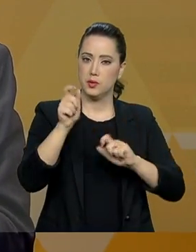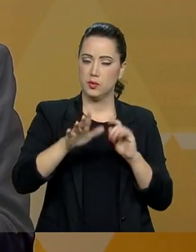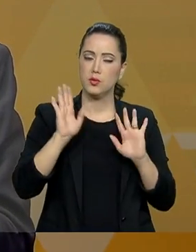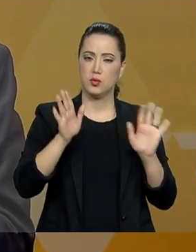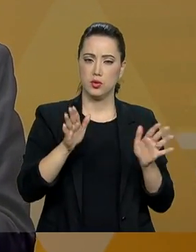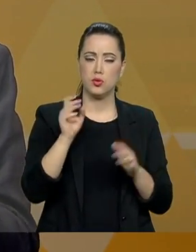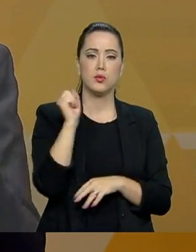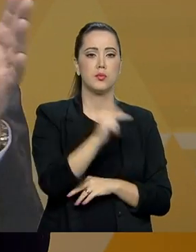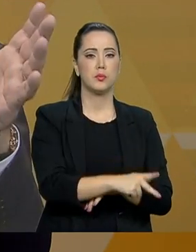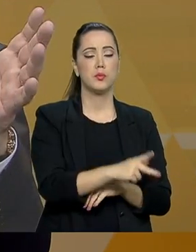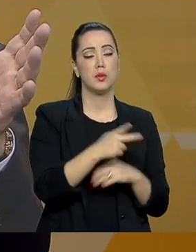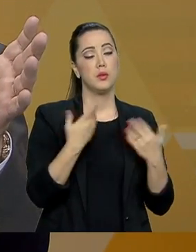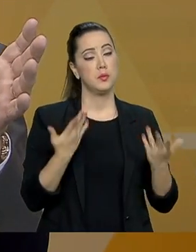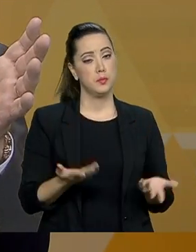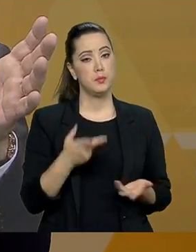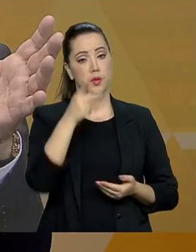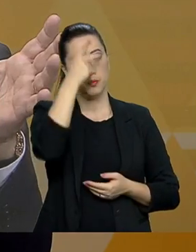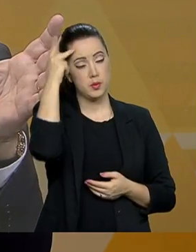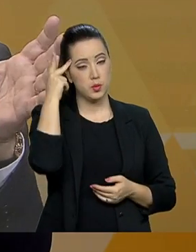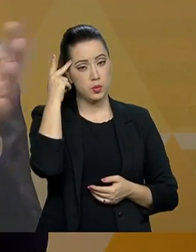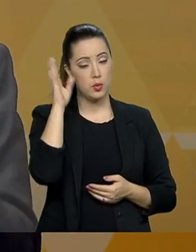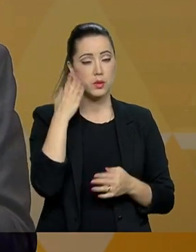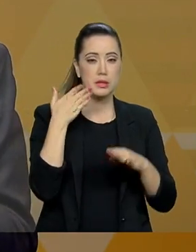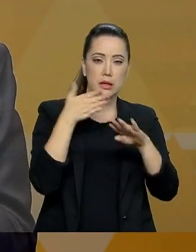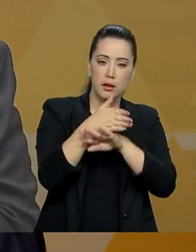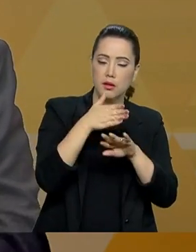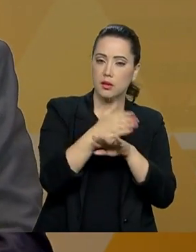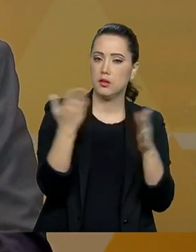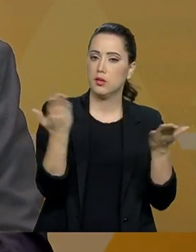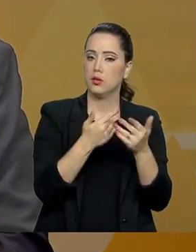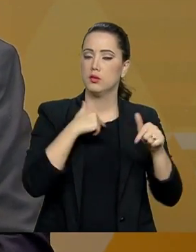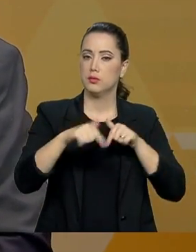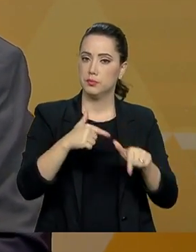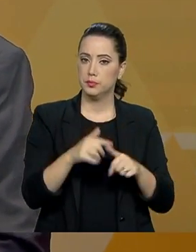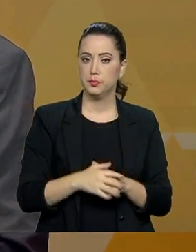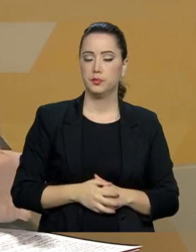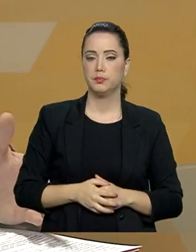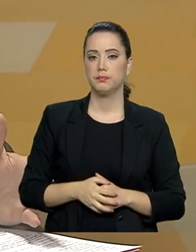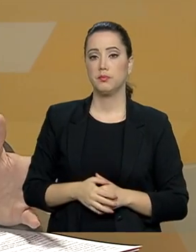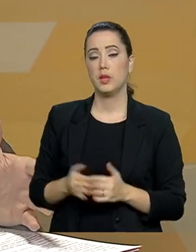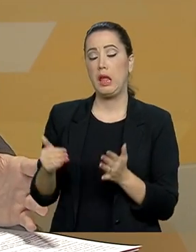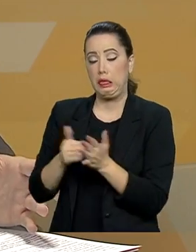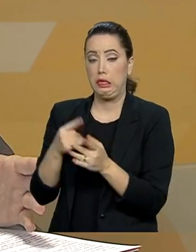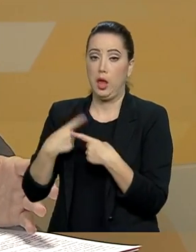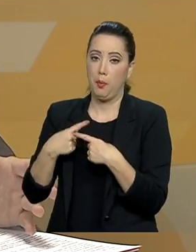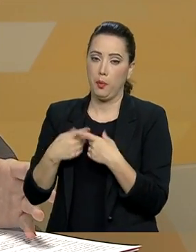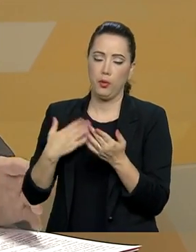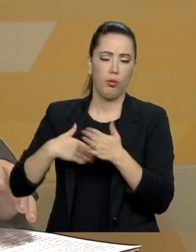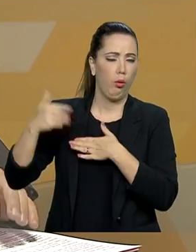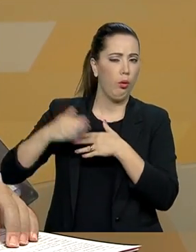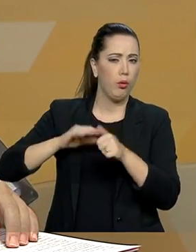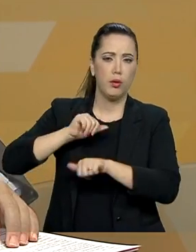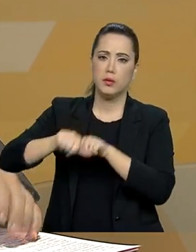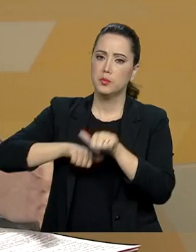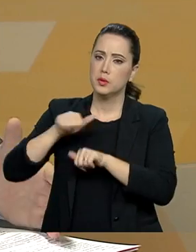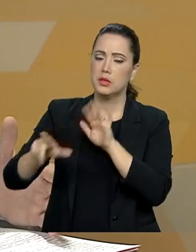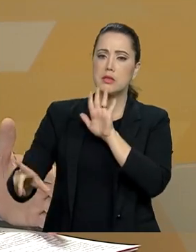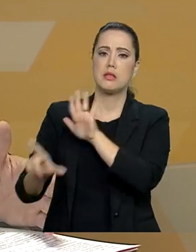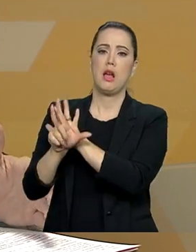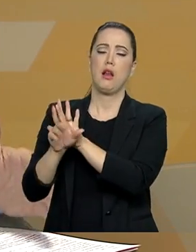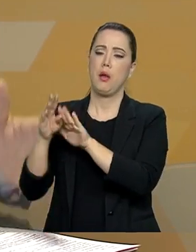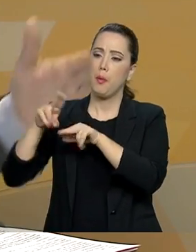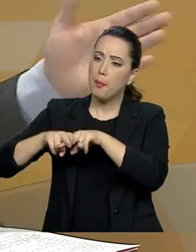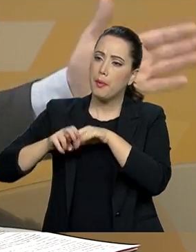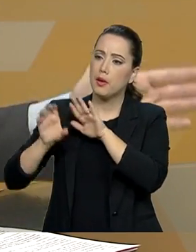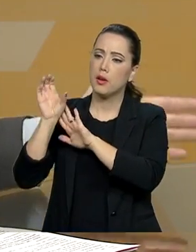já estão aposentados e o caso daqueles que estão ingressando agora no mercado de trabalho. Até porque qualquer mudança na legislação pela